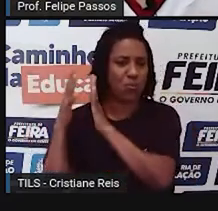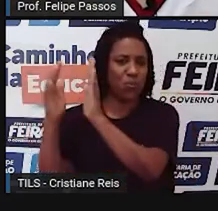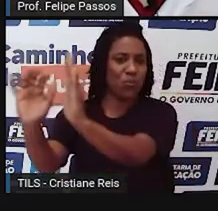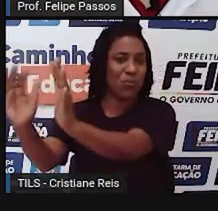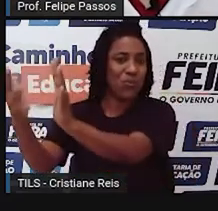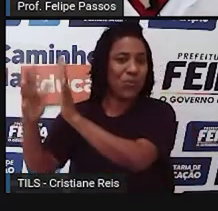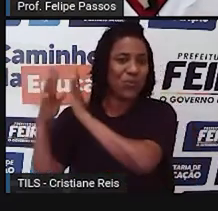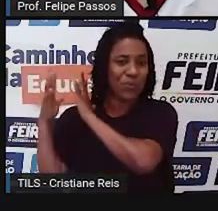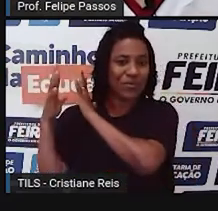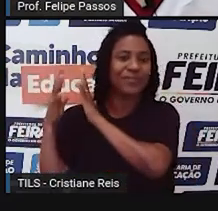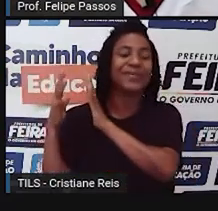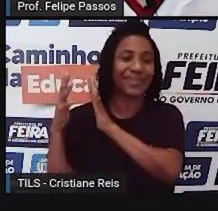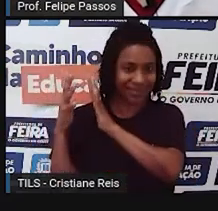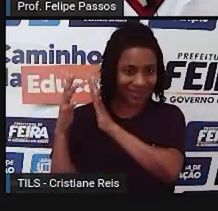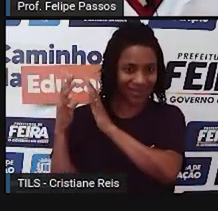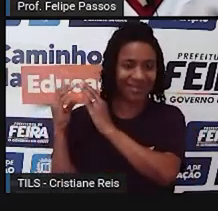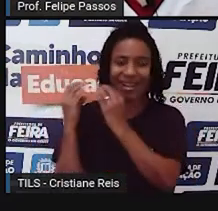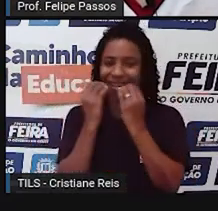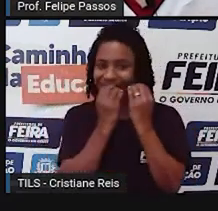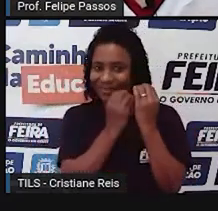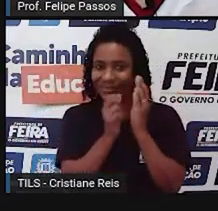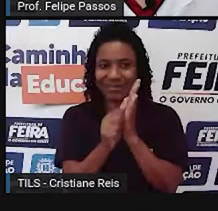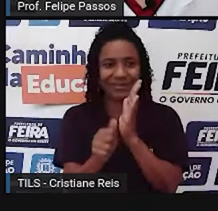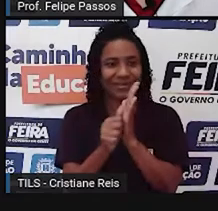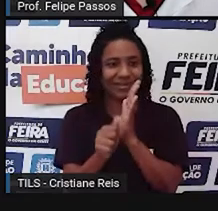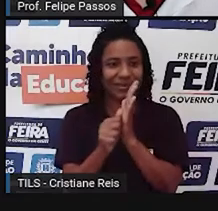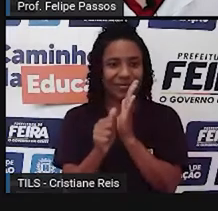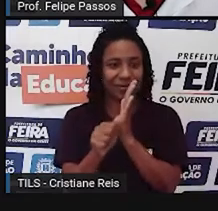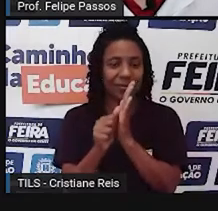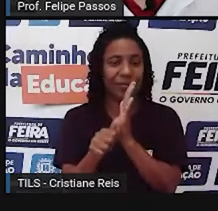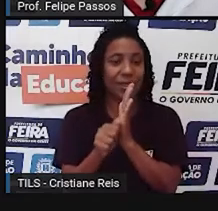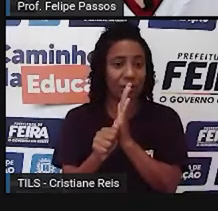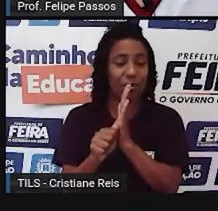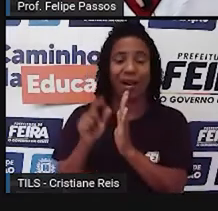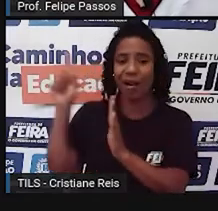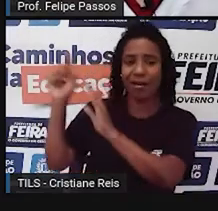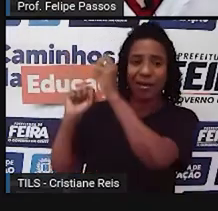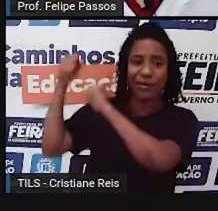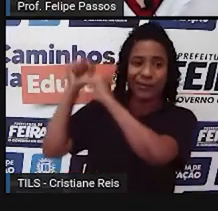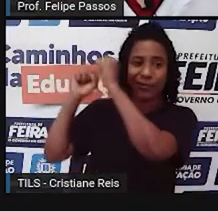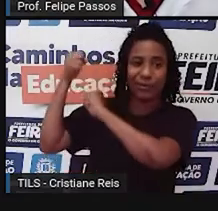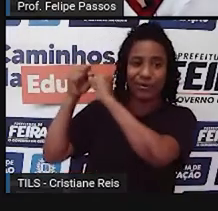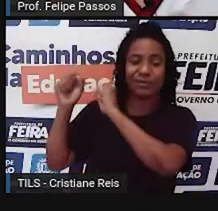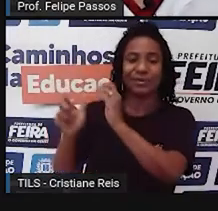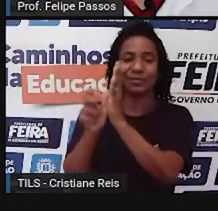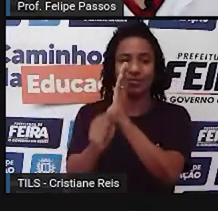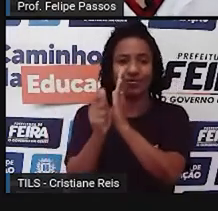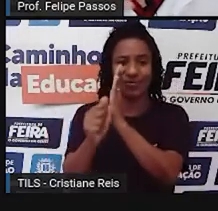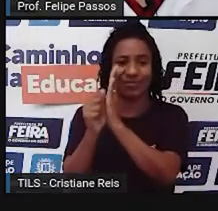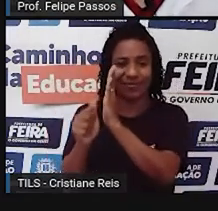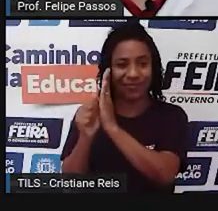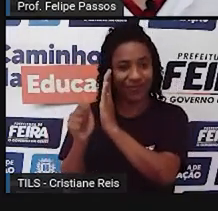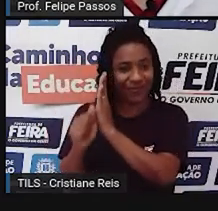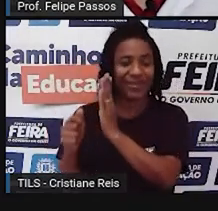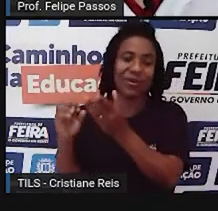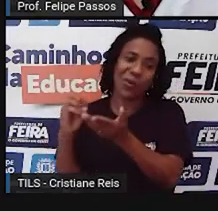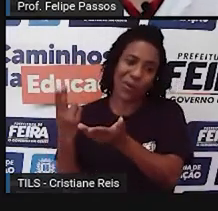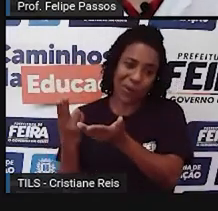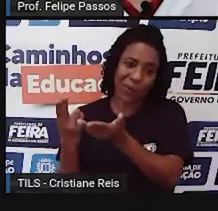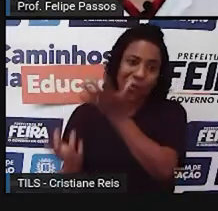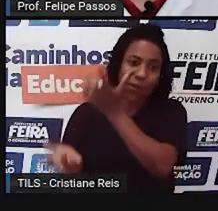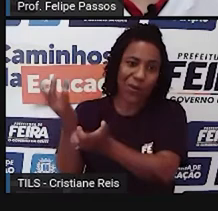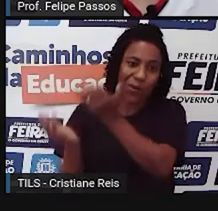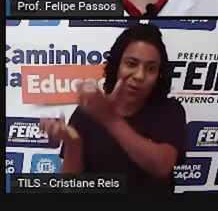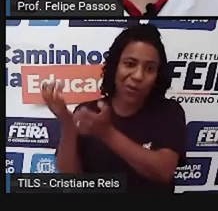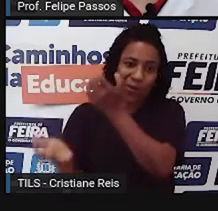esse milho vai ser cozido em máquinas gigantescas, em grande quantidade, ele vai ser debulhado e enlatado e aí